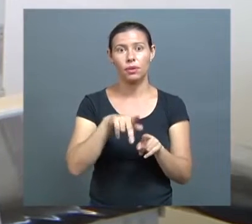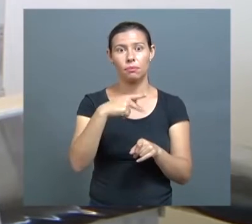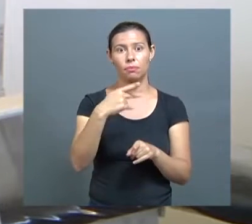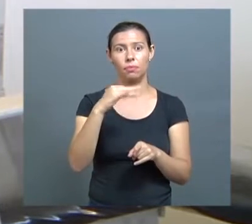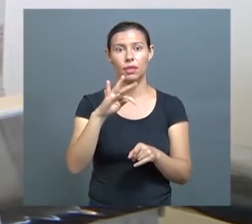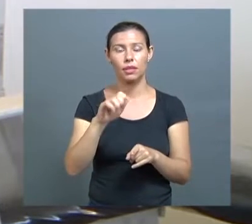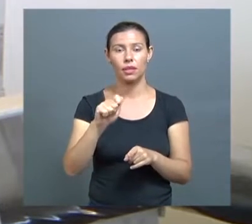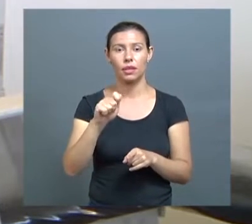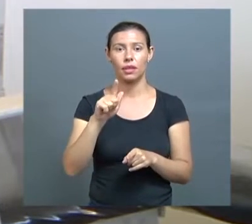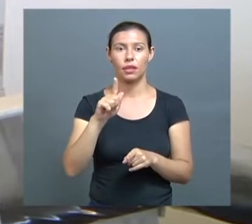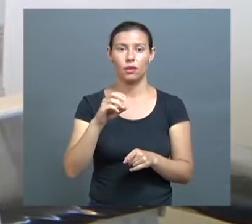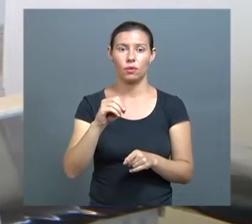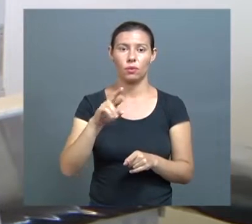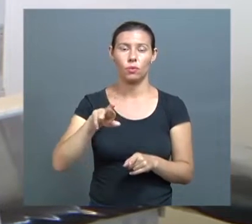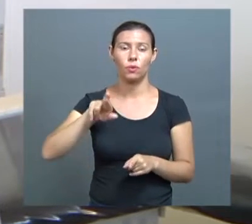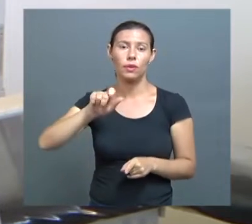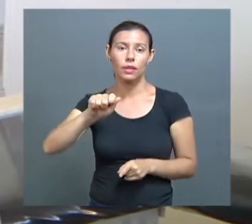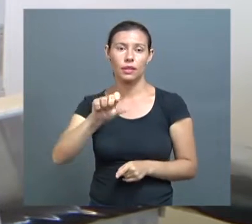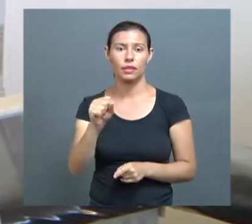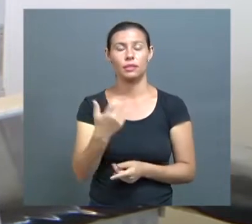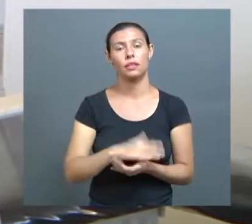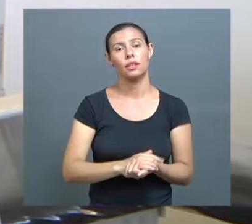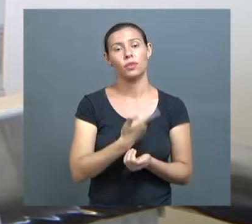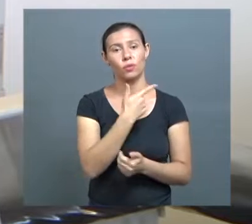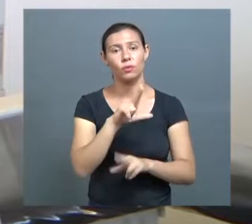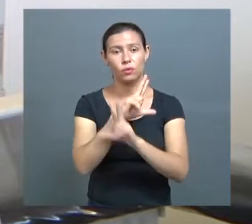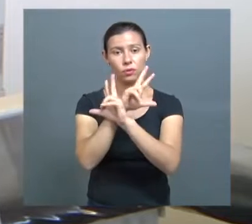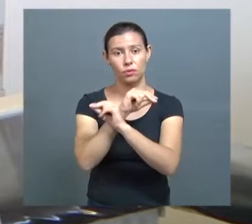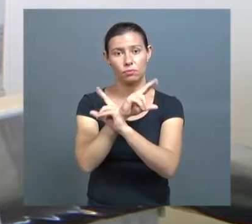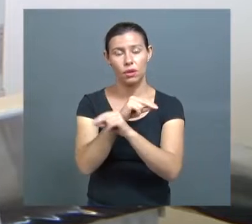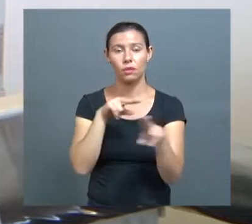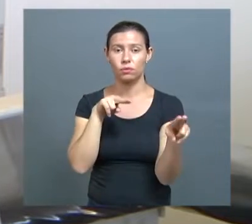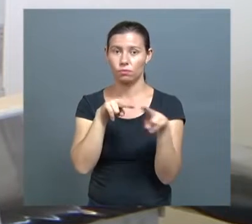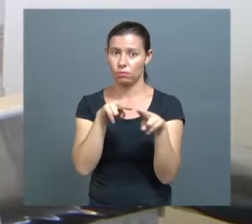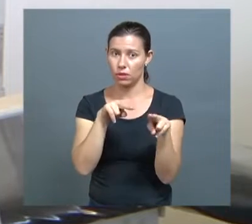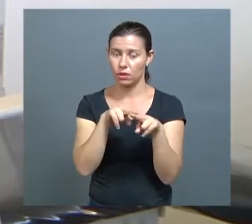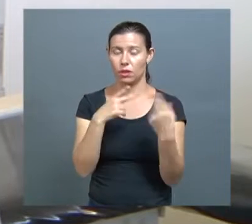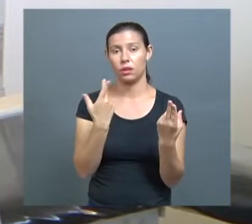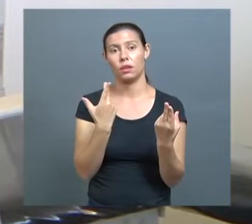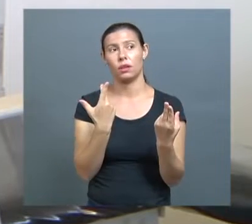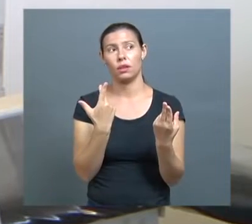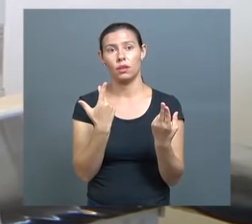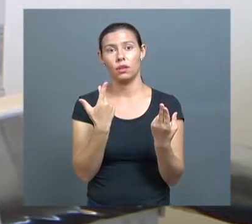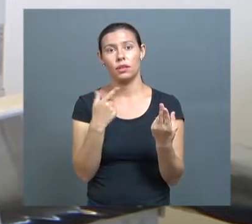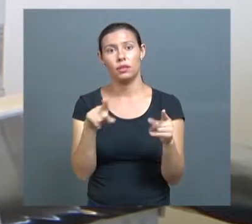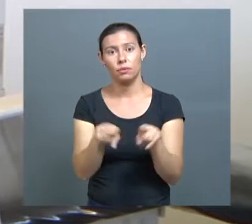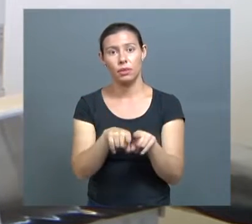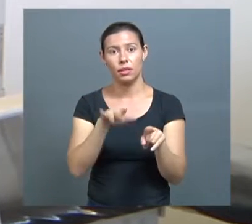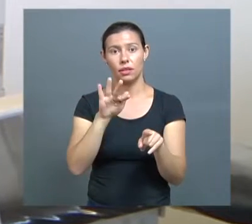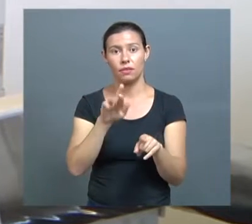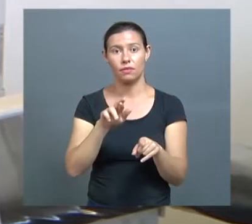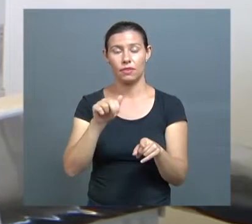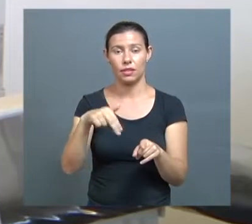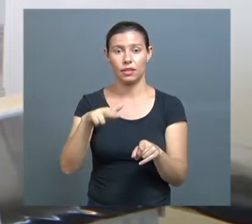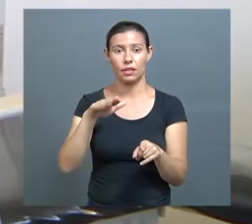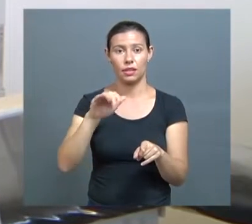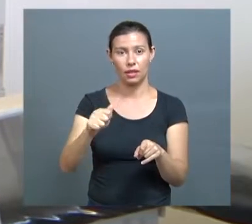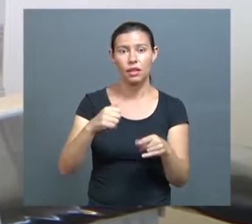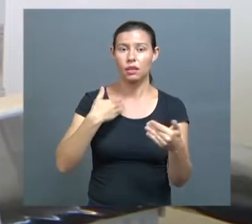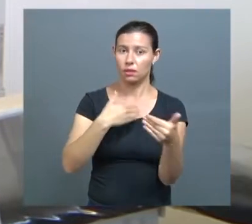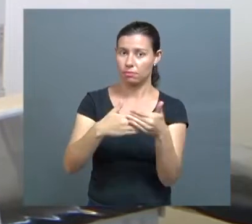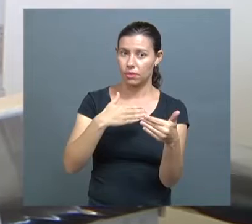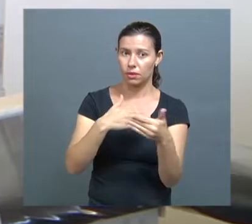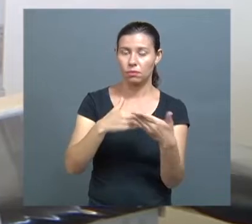Faculdade de Patos de Minas, a gente recebia estudantes de Uberaba, a gente recebia estudantes de Franca, de Lins, de Ribeirão